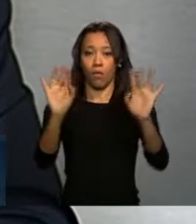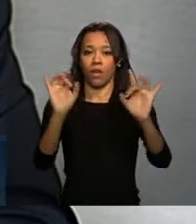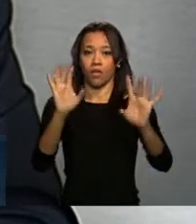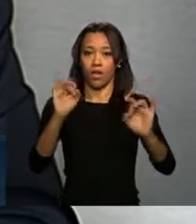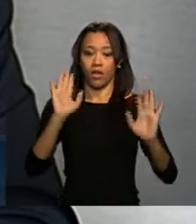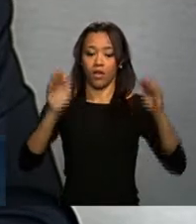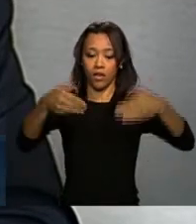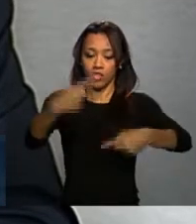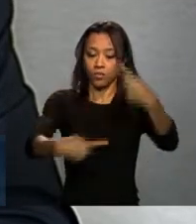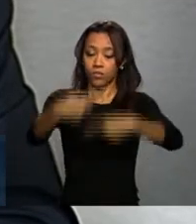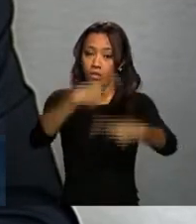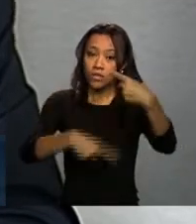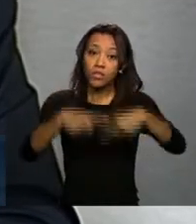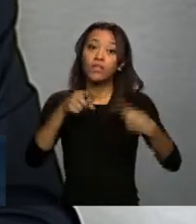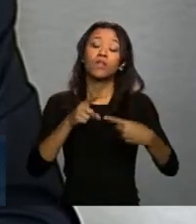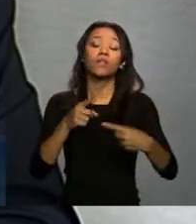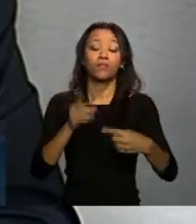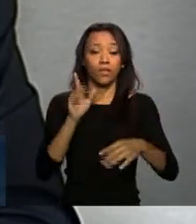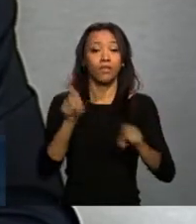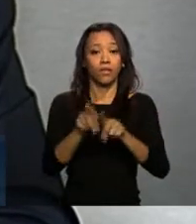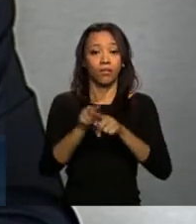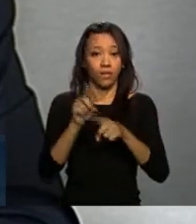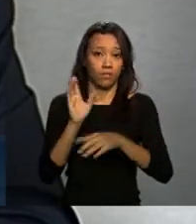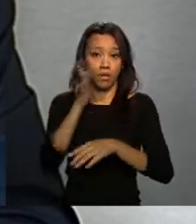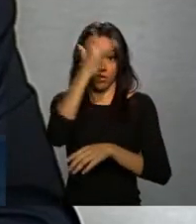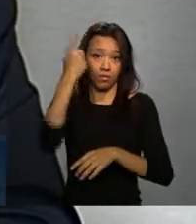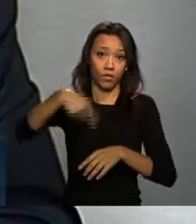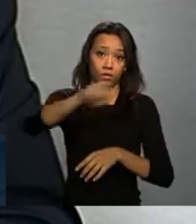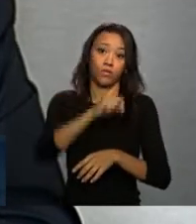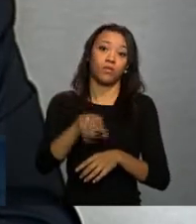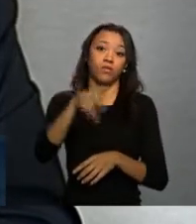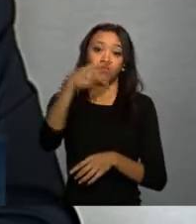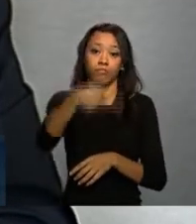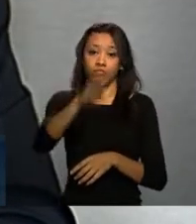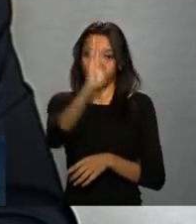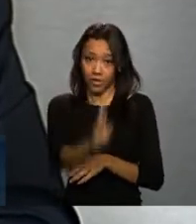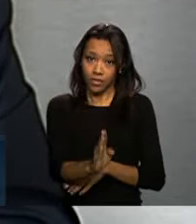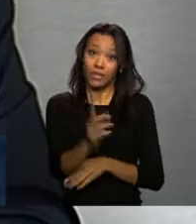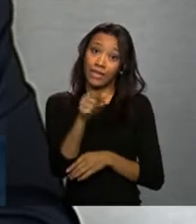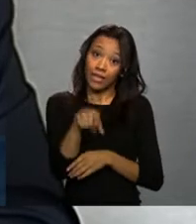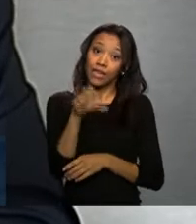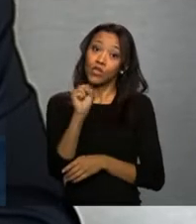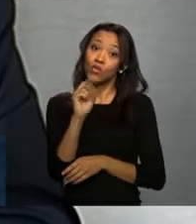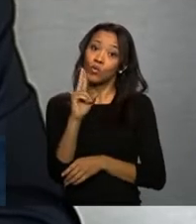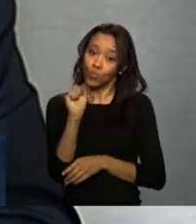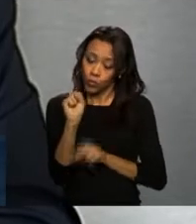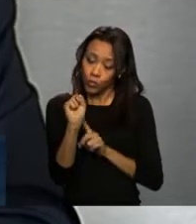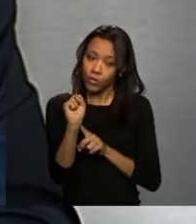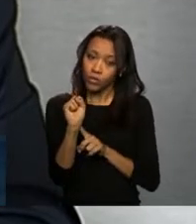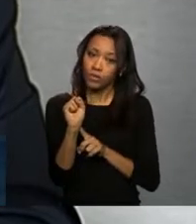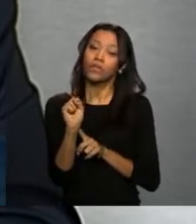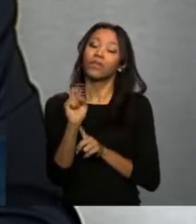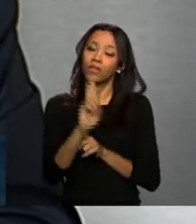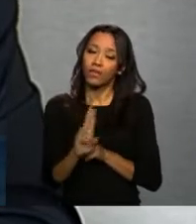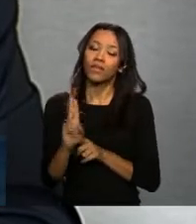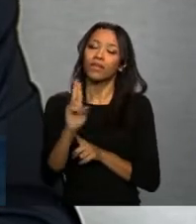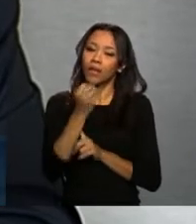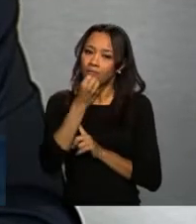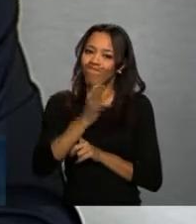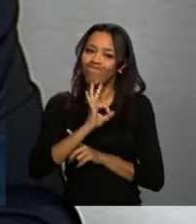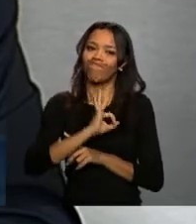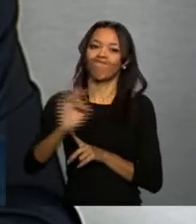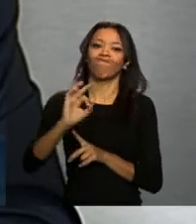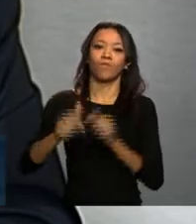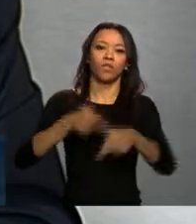sangue e moderivados para a população brasileira. Já fizemos muito, isso é SUS, SUS que funciona de verdade, mas nós podemos fazer